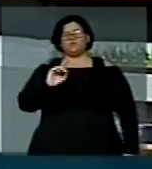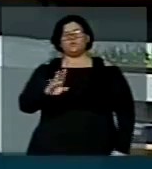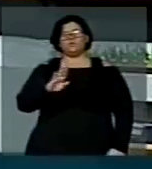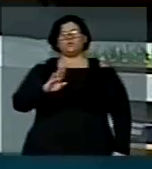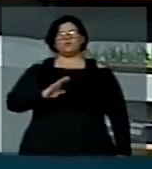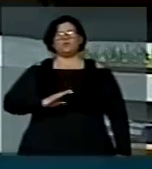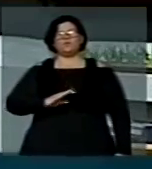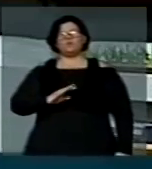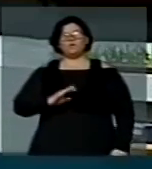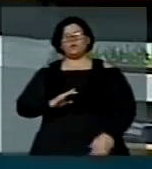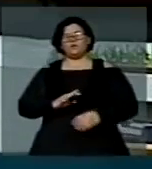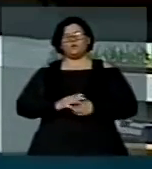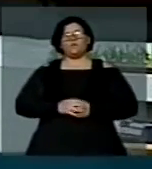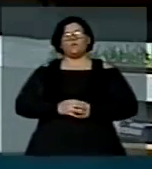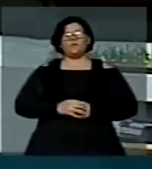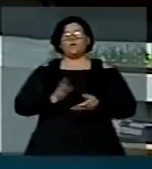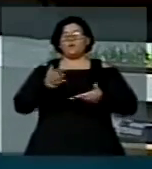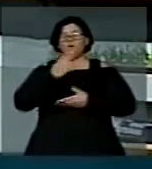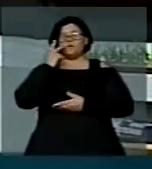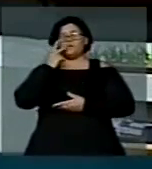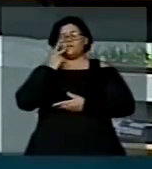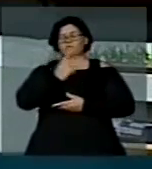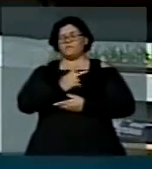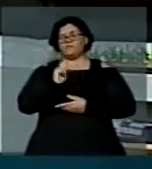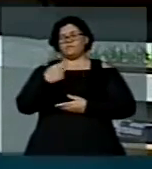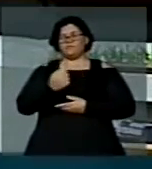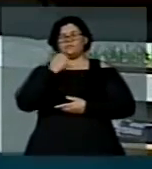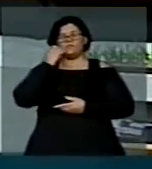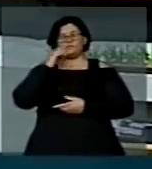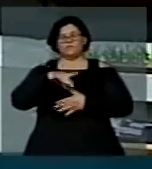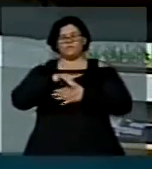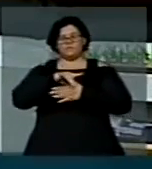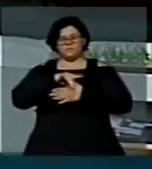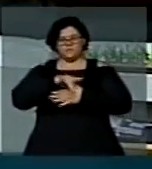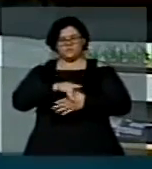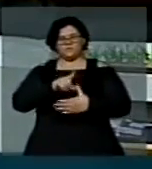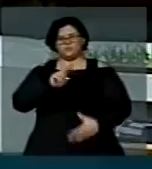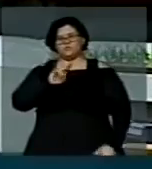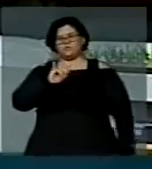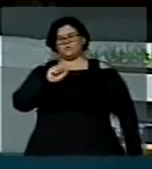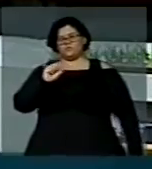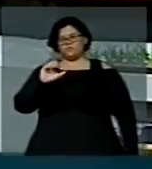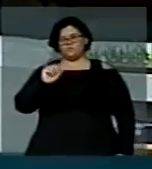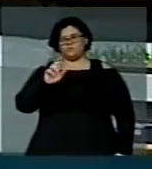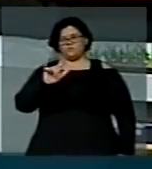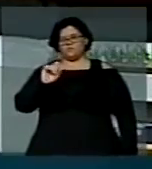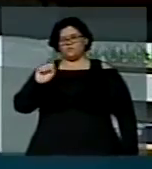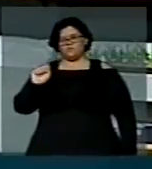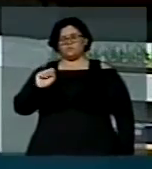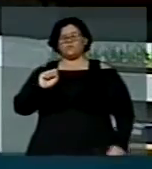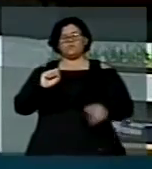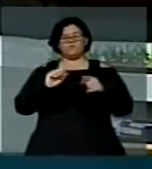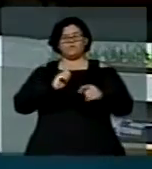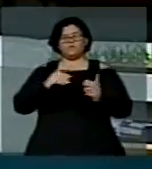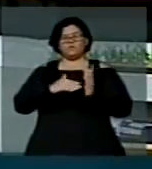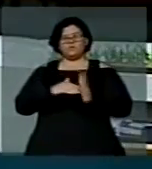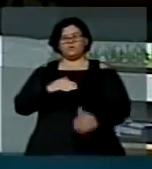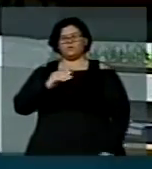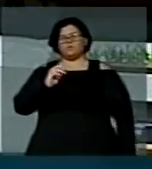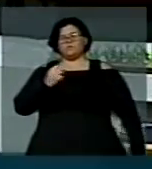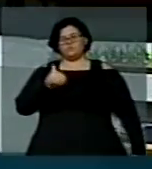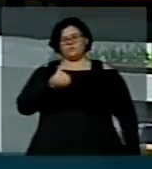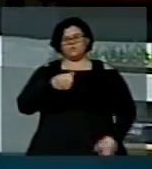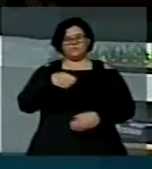... do PSDB, concedo a palavra o líder Luiz Carlos Raul. Suas Excelências põem de até